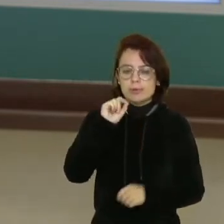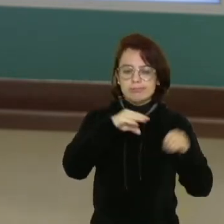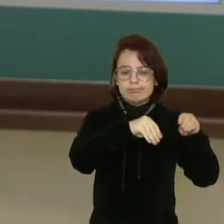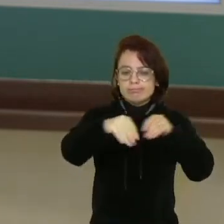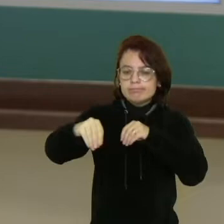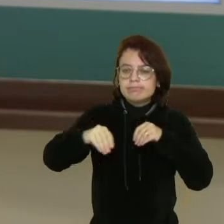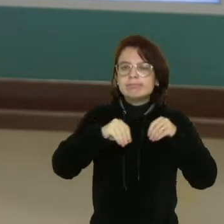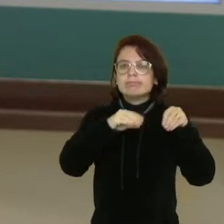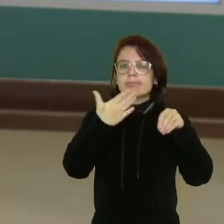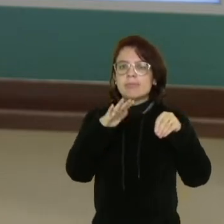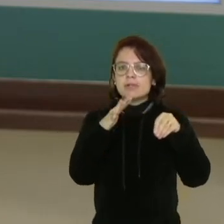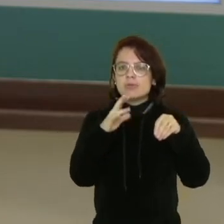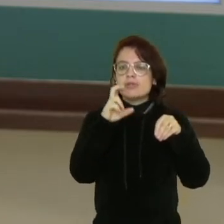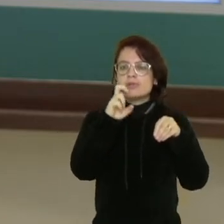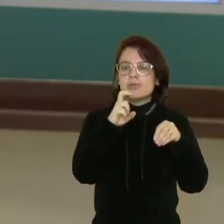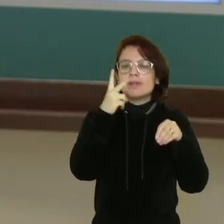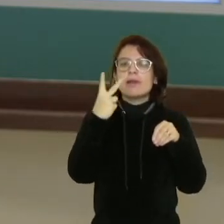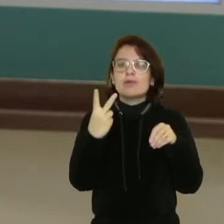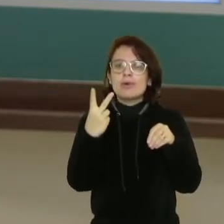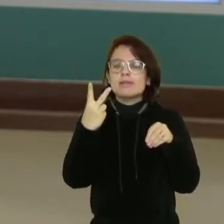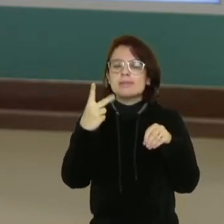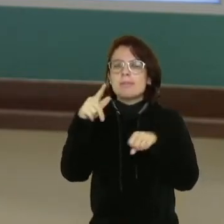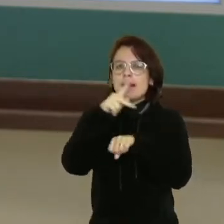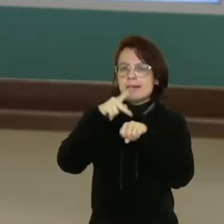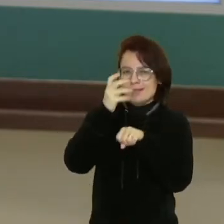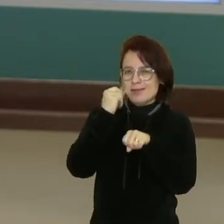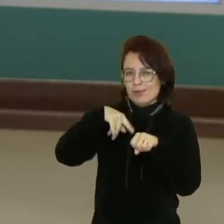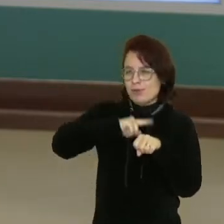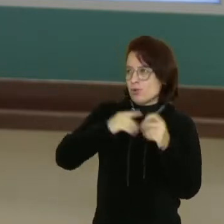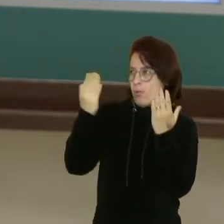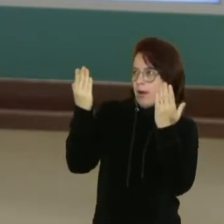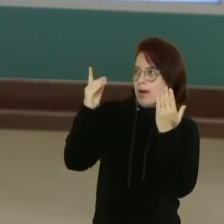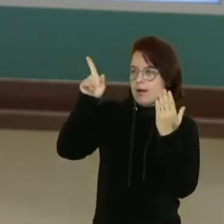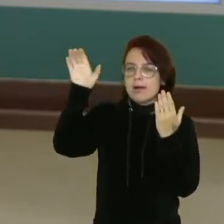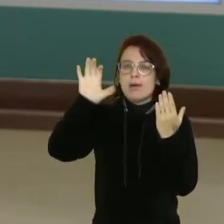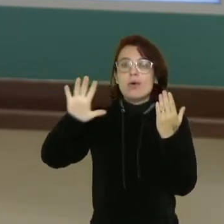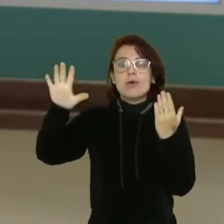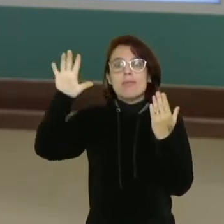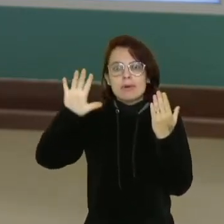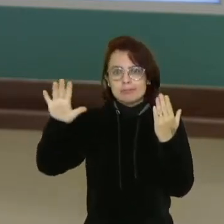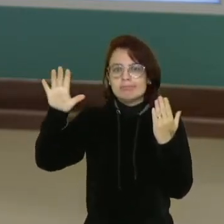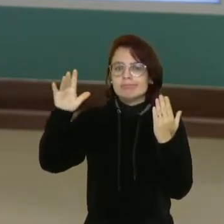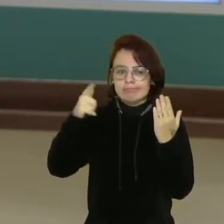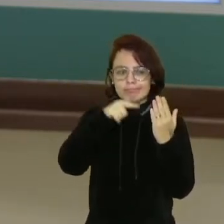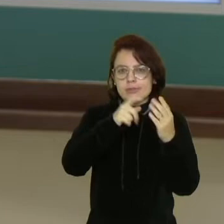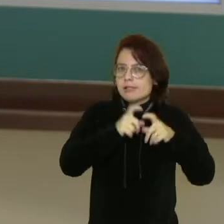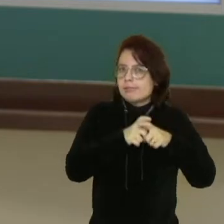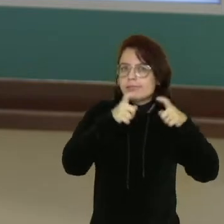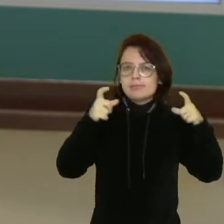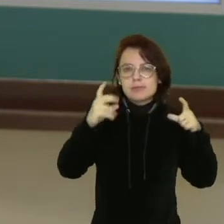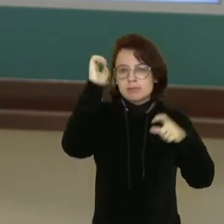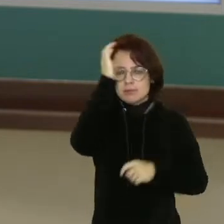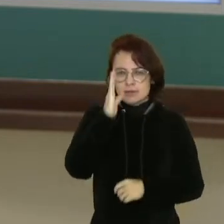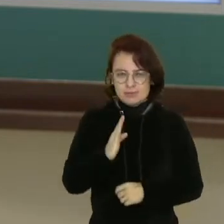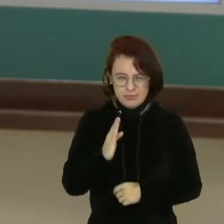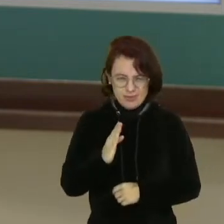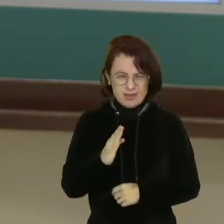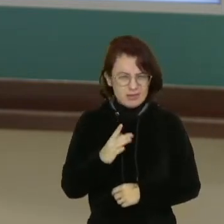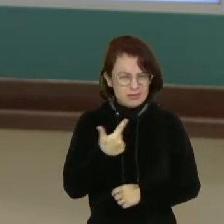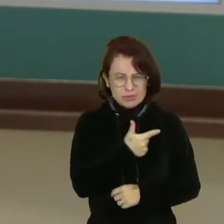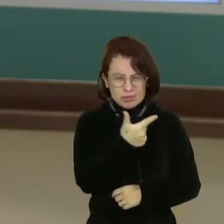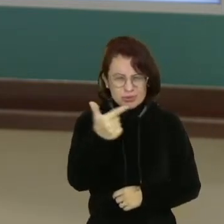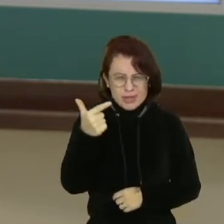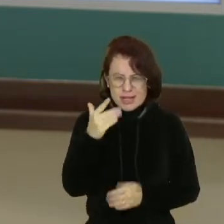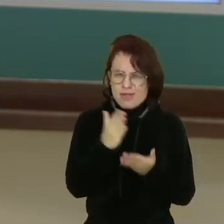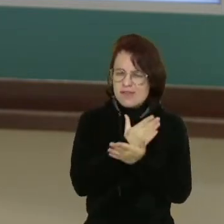52 países europeus. Então, como que... Será que não existe nenhuma divisão ou nenhuma